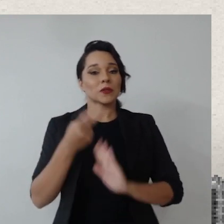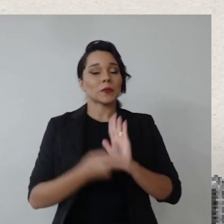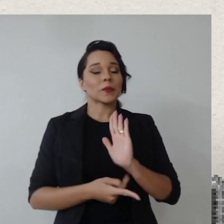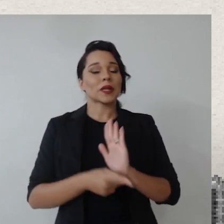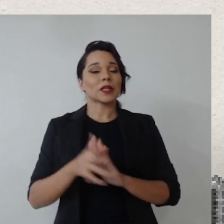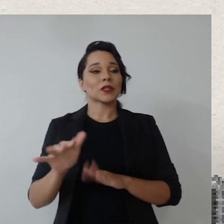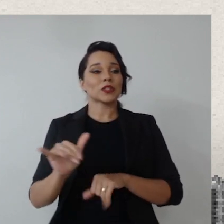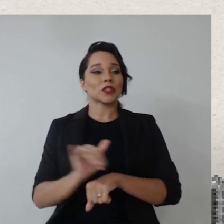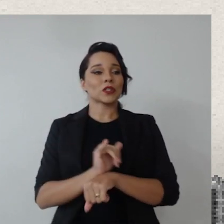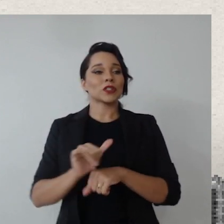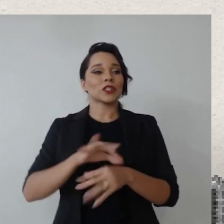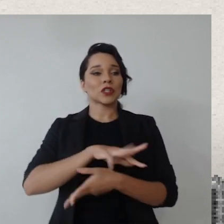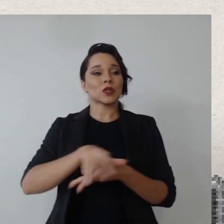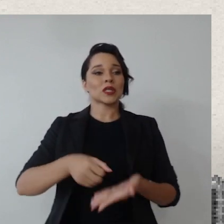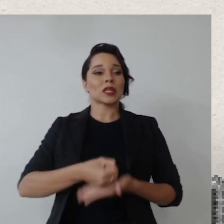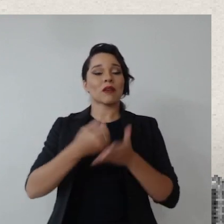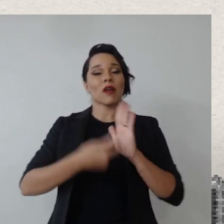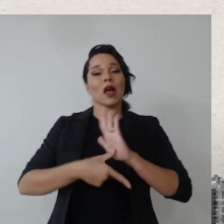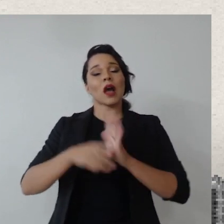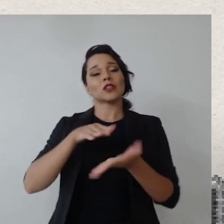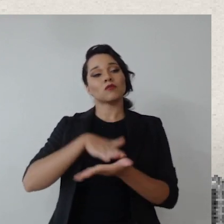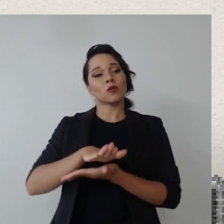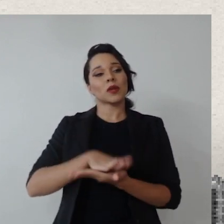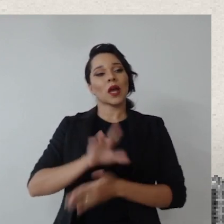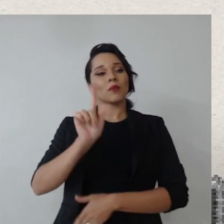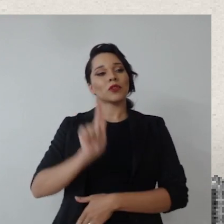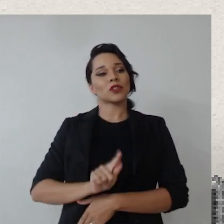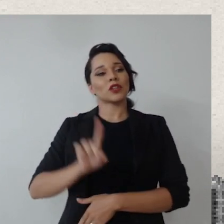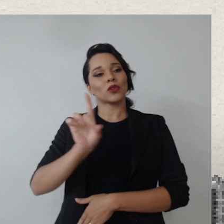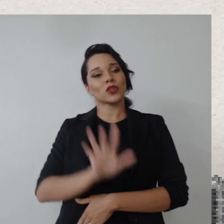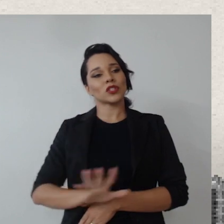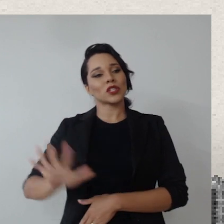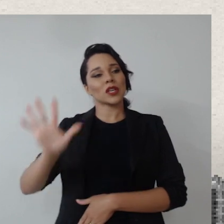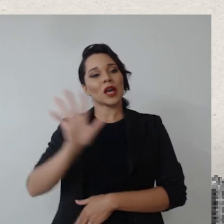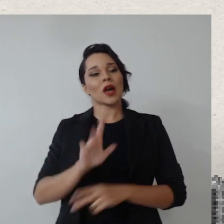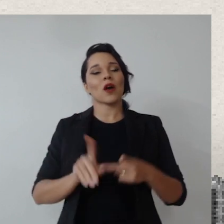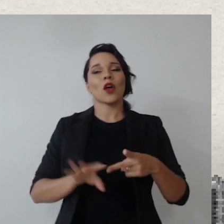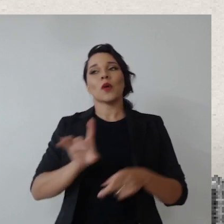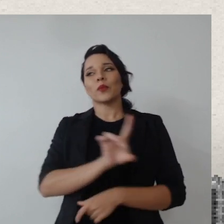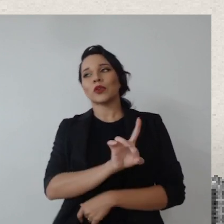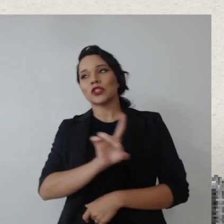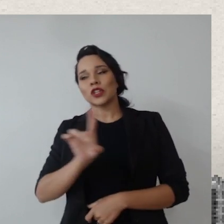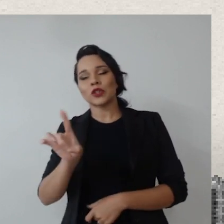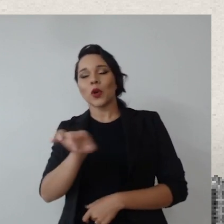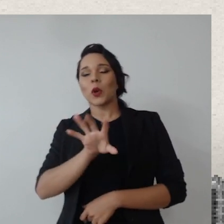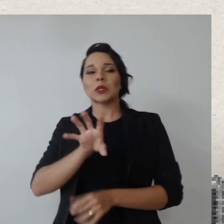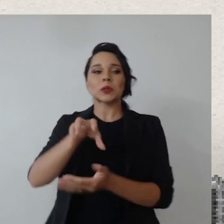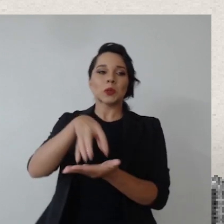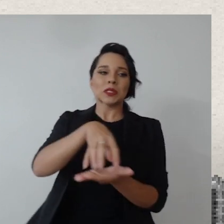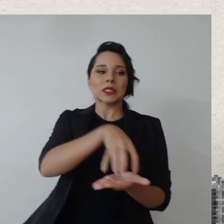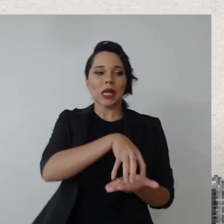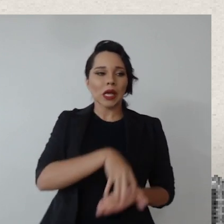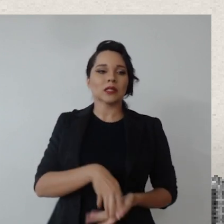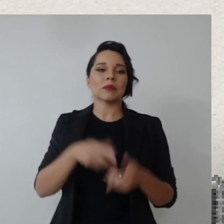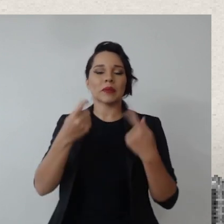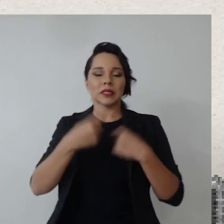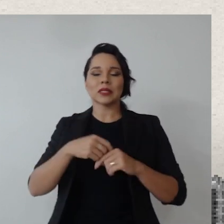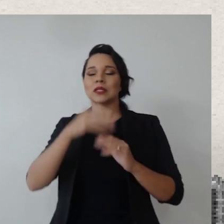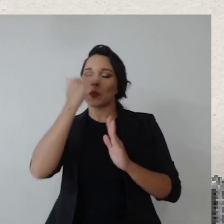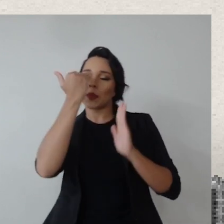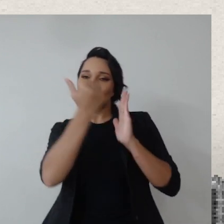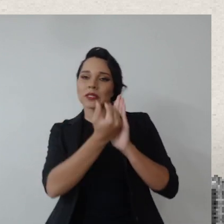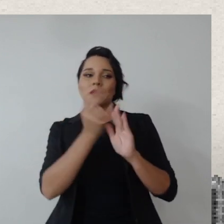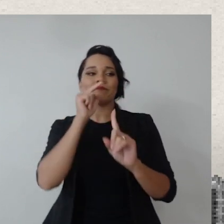nosso plano de logística sustentável antes de publicar para o diretor-geral, para os diretores das unidades que vão ter que